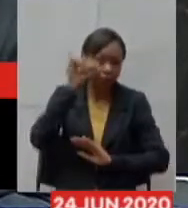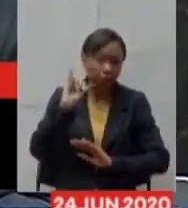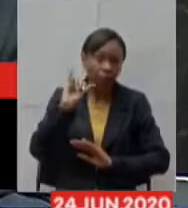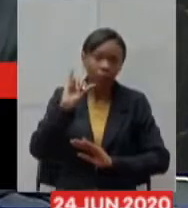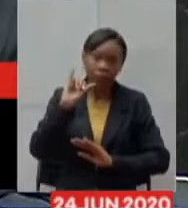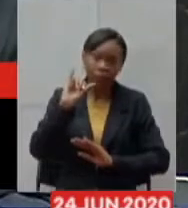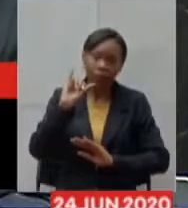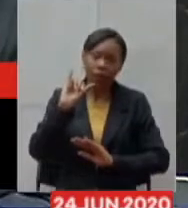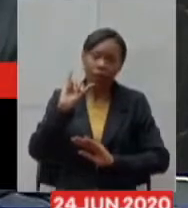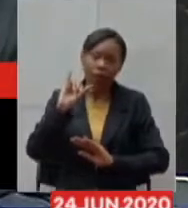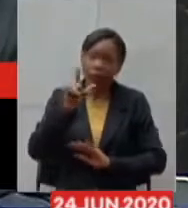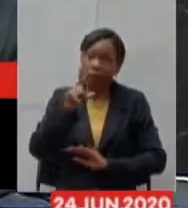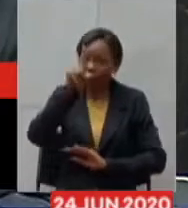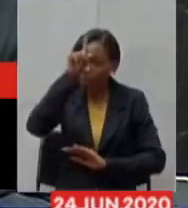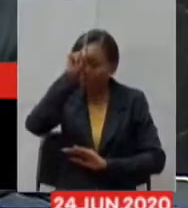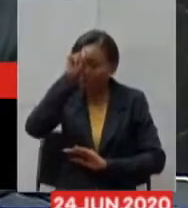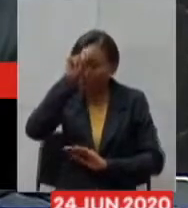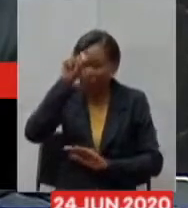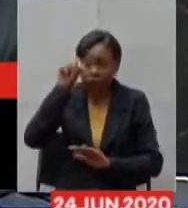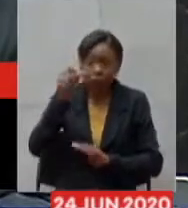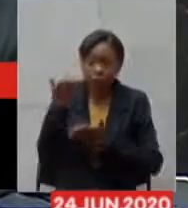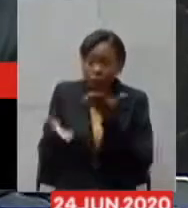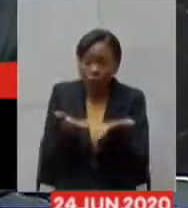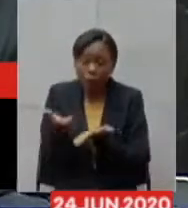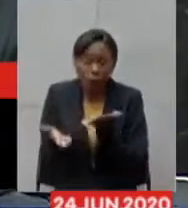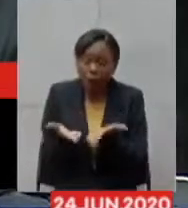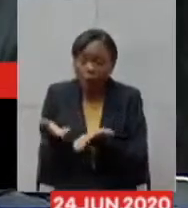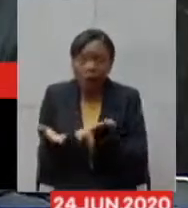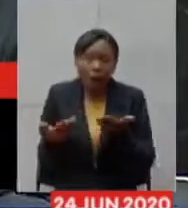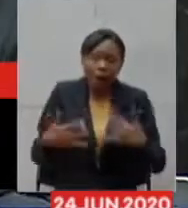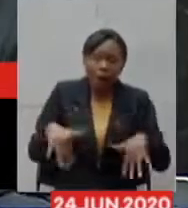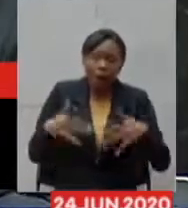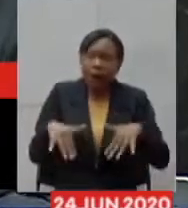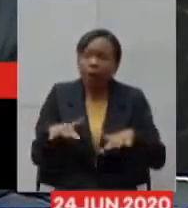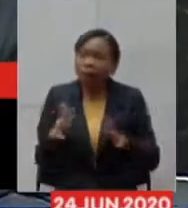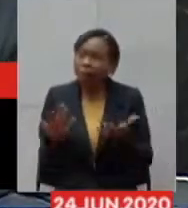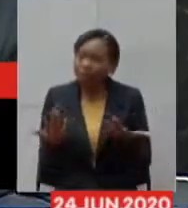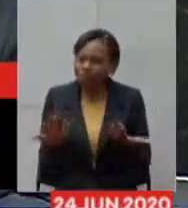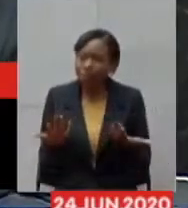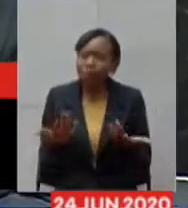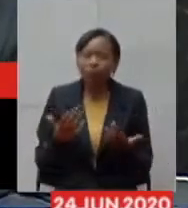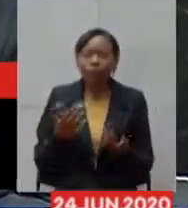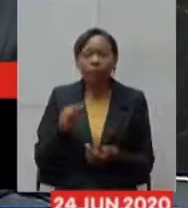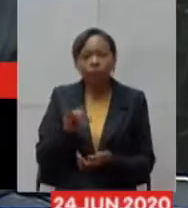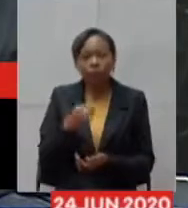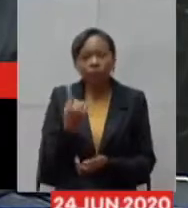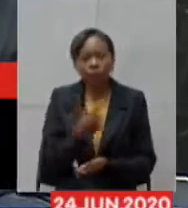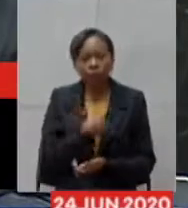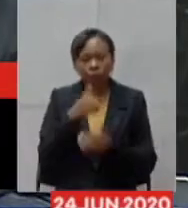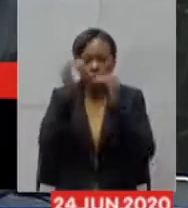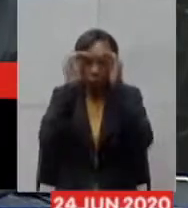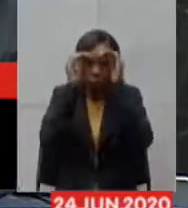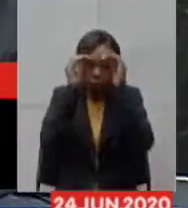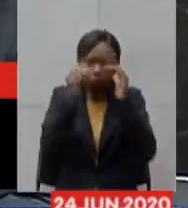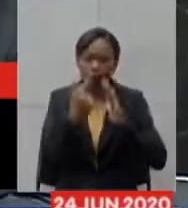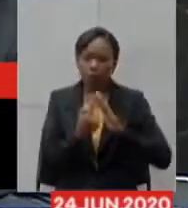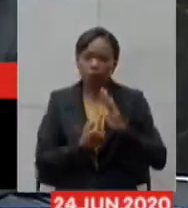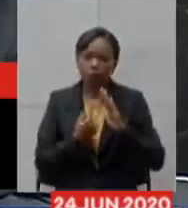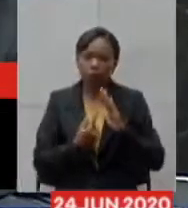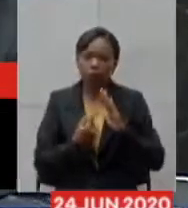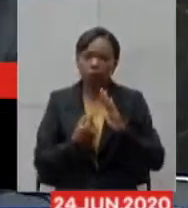conseguido eu acredito que com os nossos dimensionamentos se nós tivermos esse equilíbrio no isolamento nós não teremos